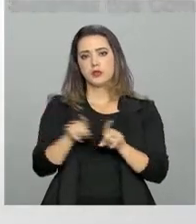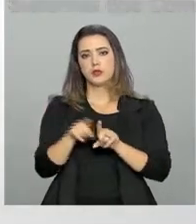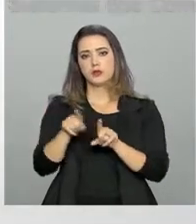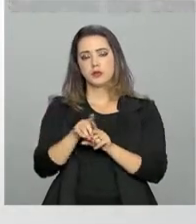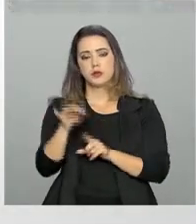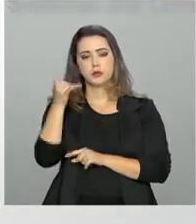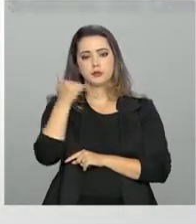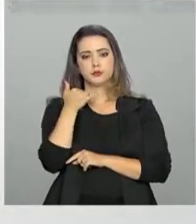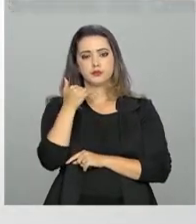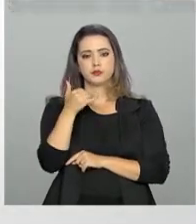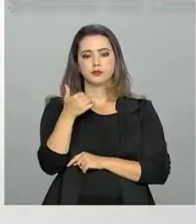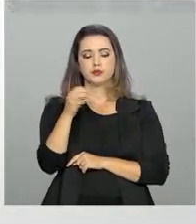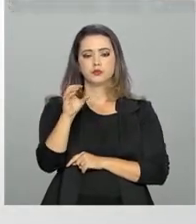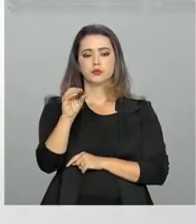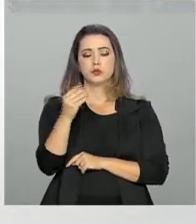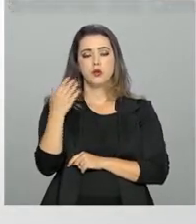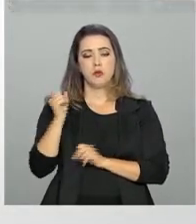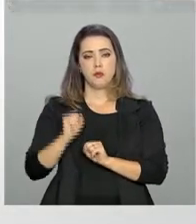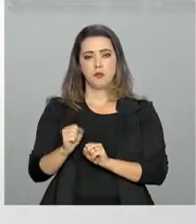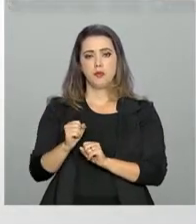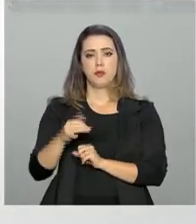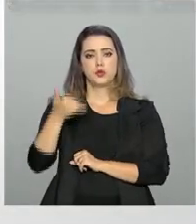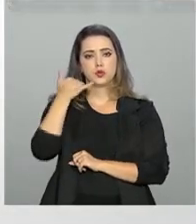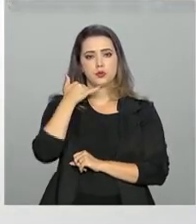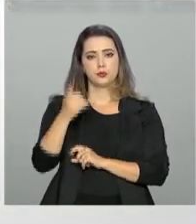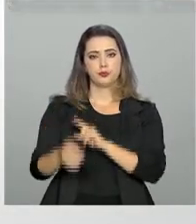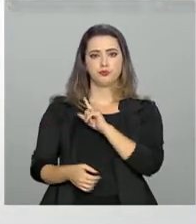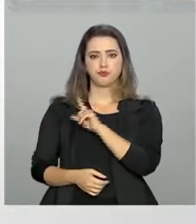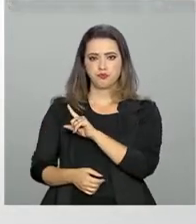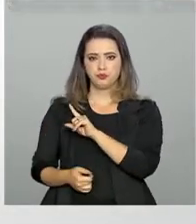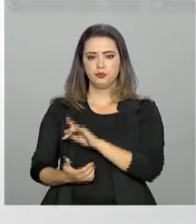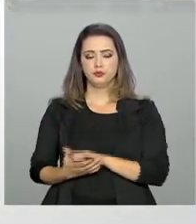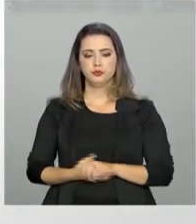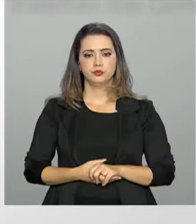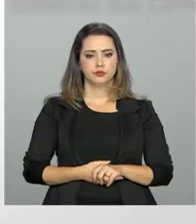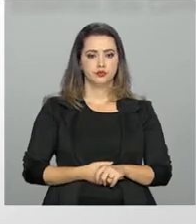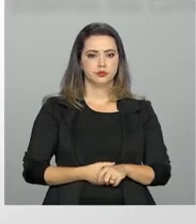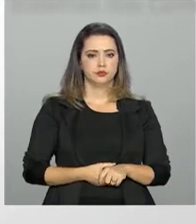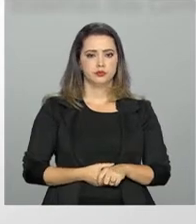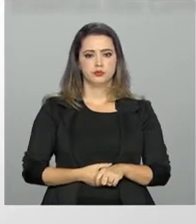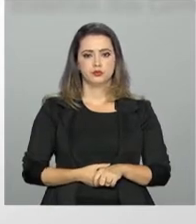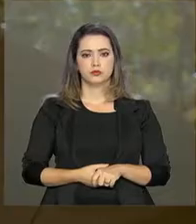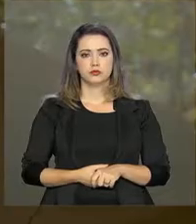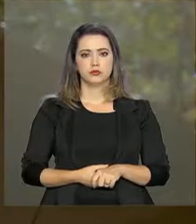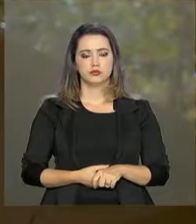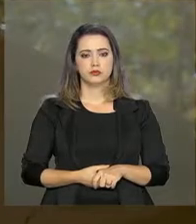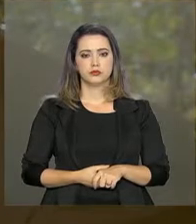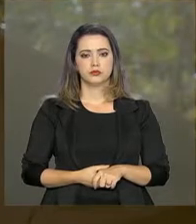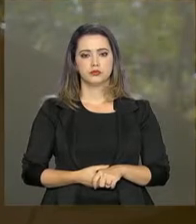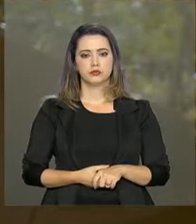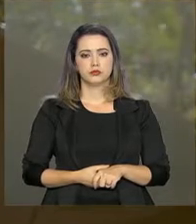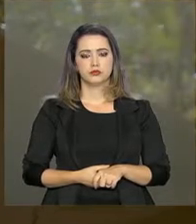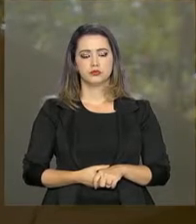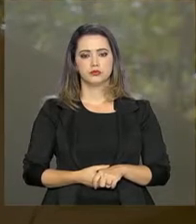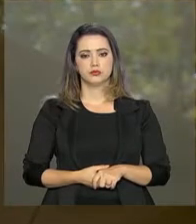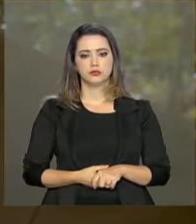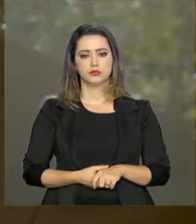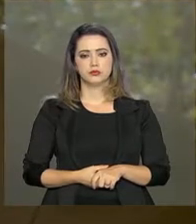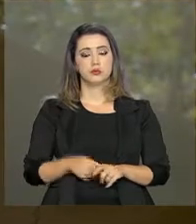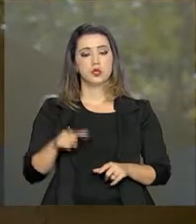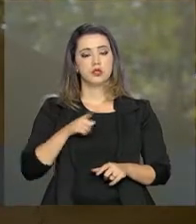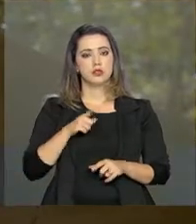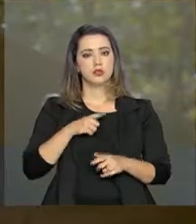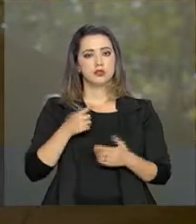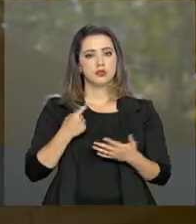telefone. Ligue no 0800 570 0100. Pela capilaridade que nós temos,